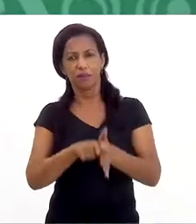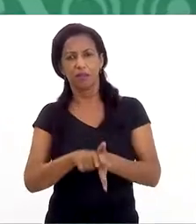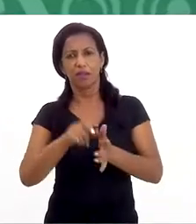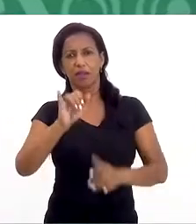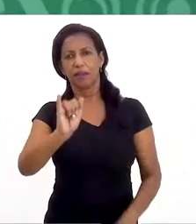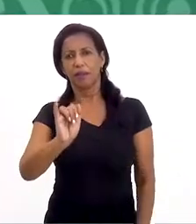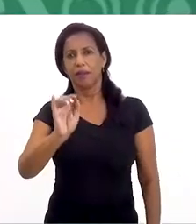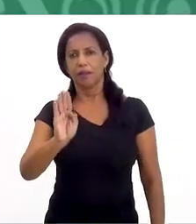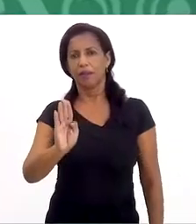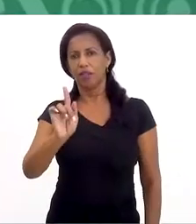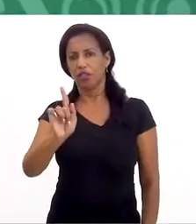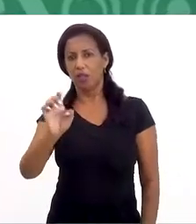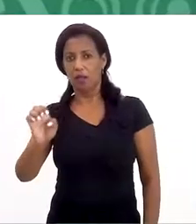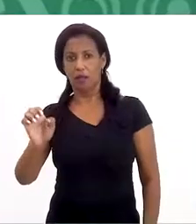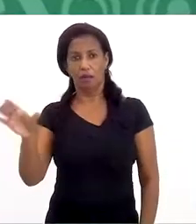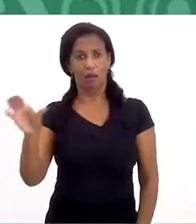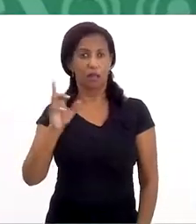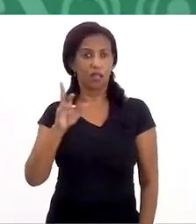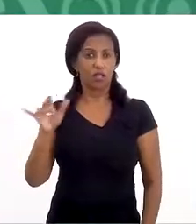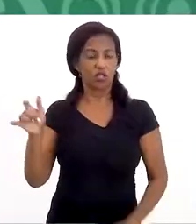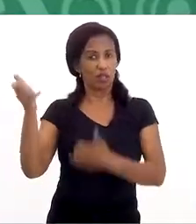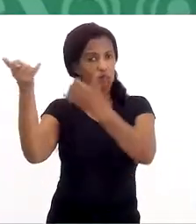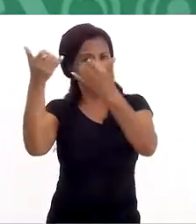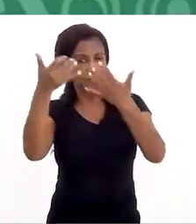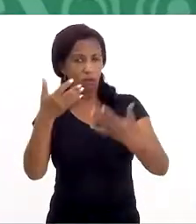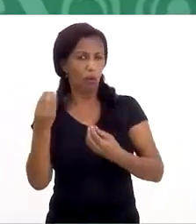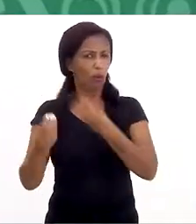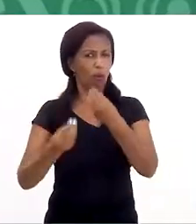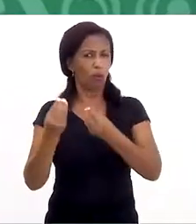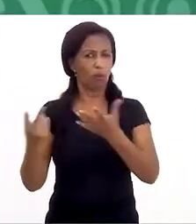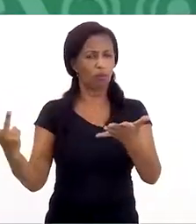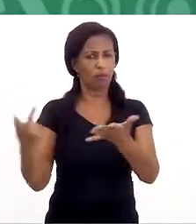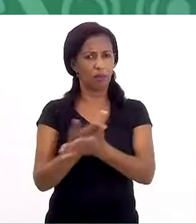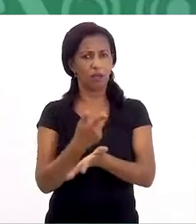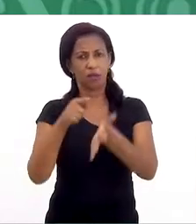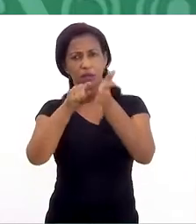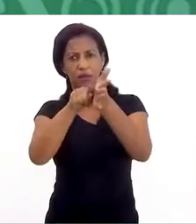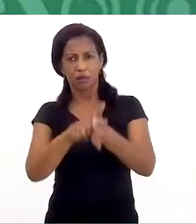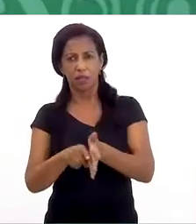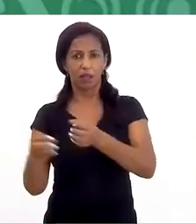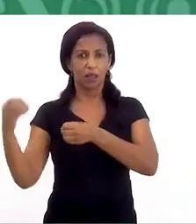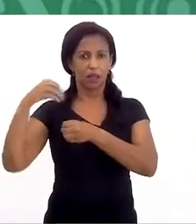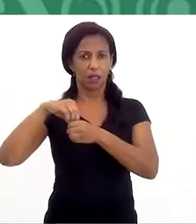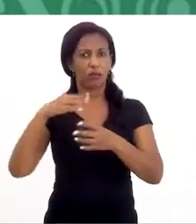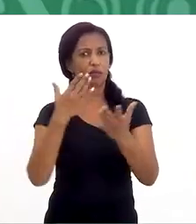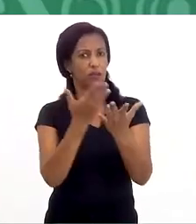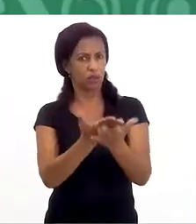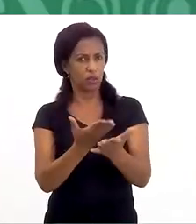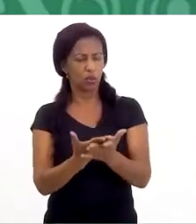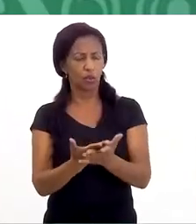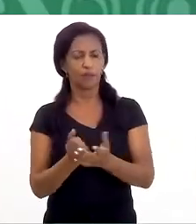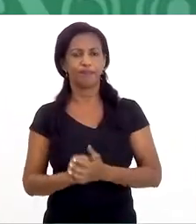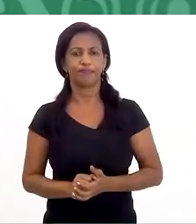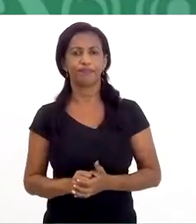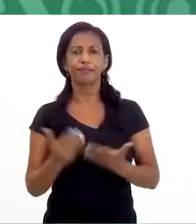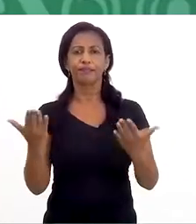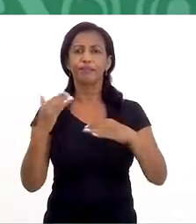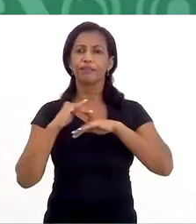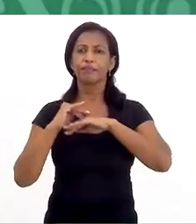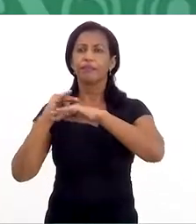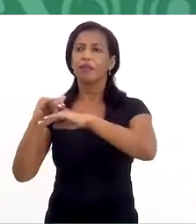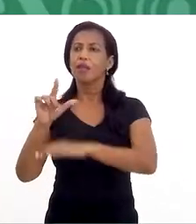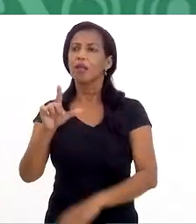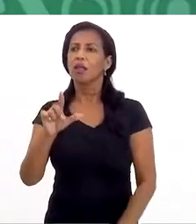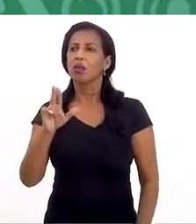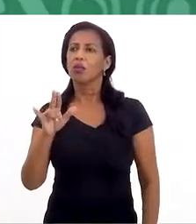pesquisa do IBGE. A Cristiane Soares contou para a gente um pouco de como foi feita essa pesquisa dentro das escolas. Eu queria conversar